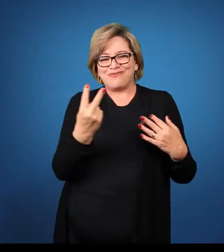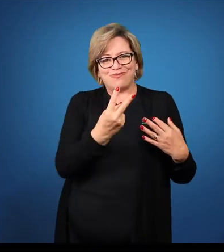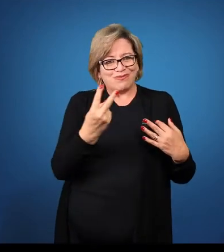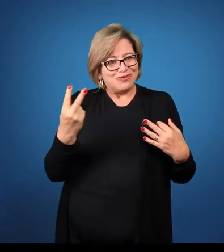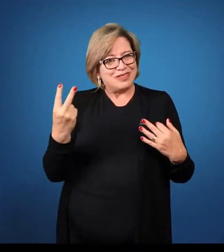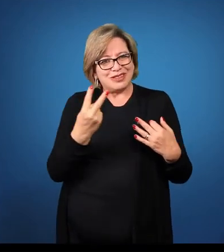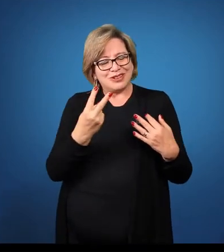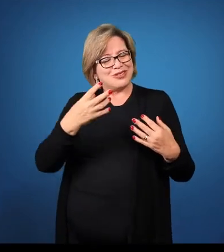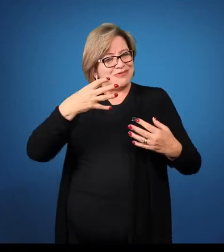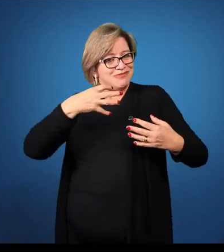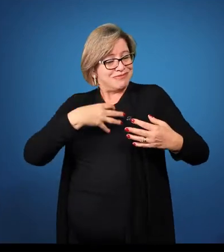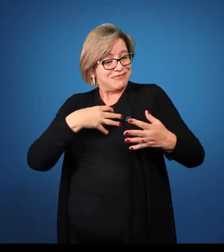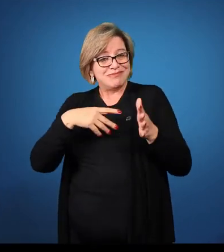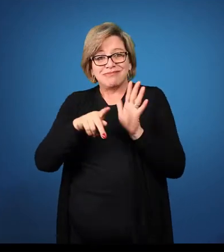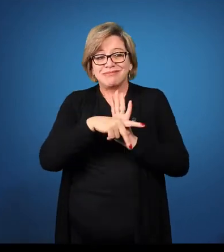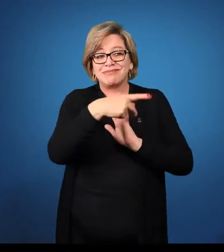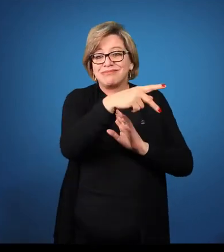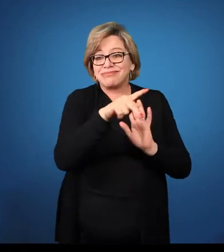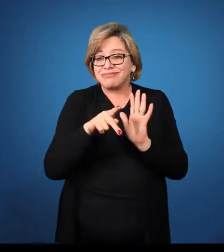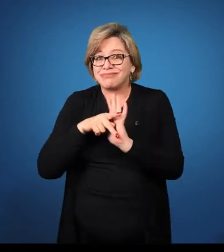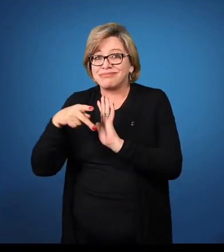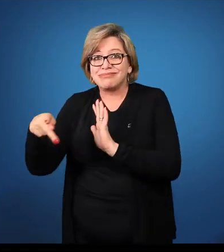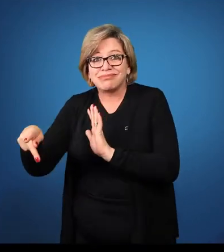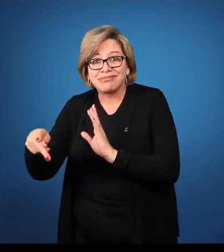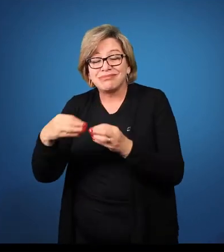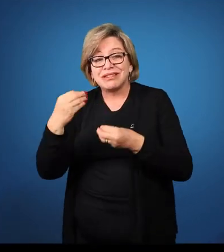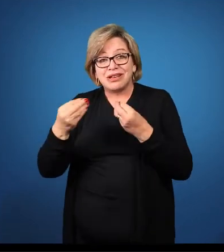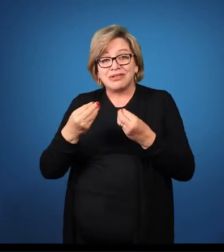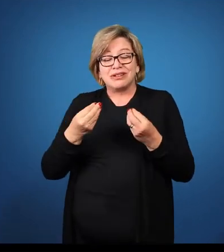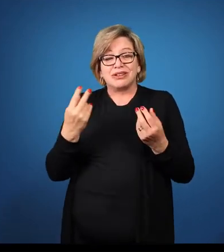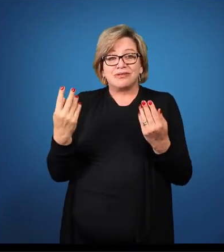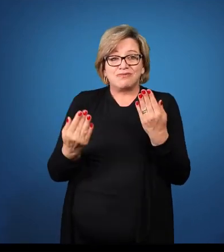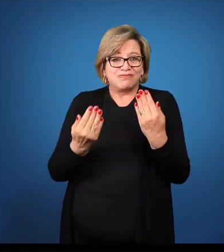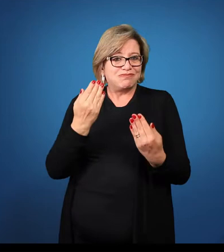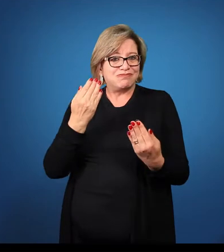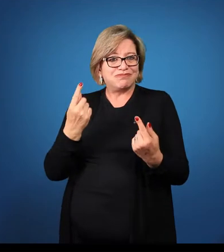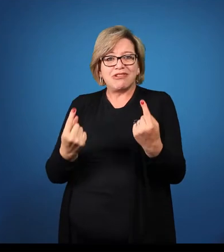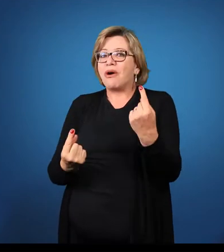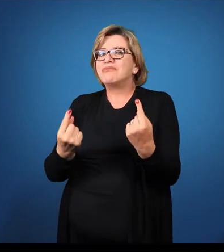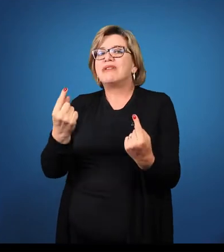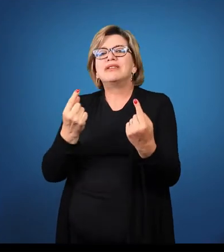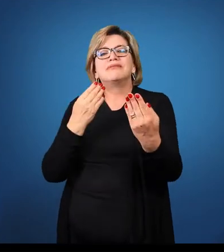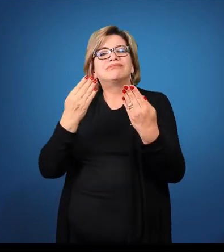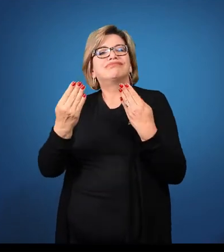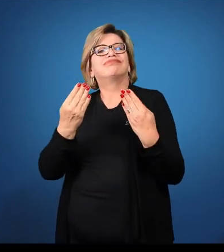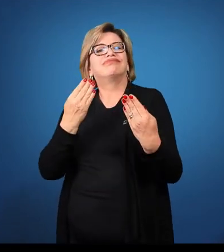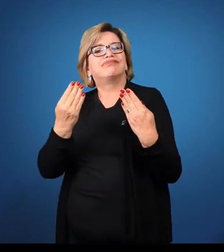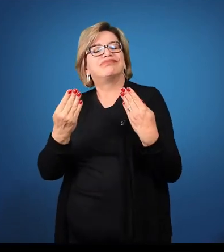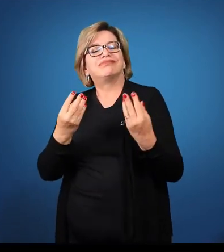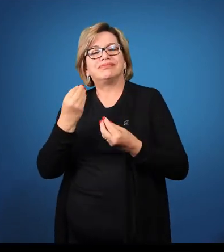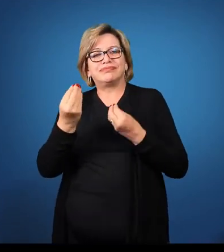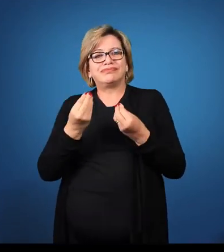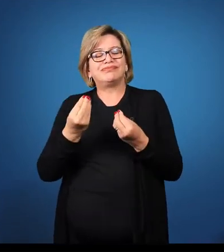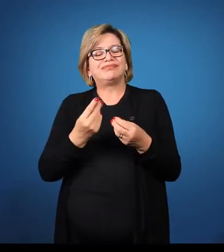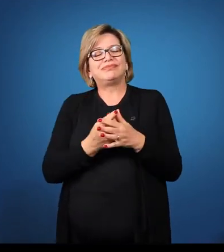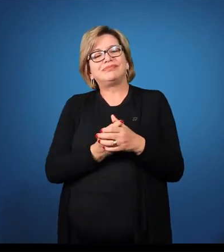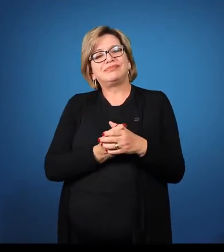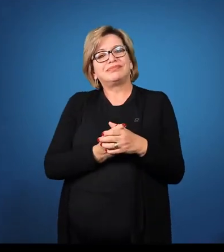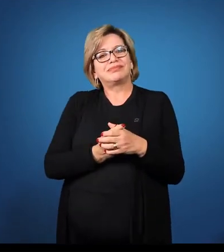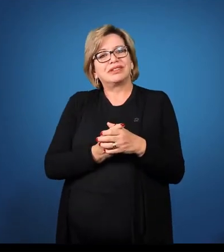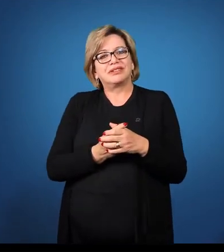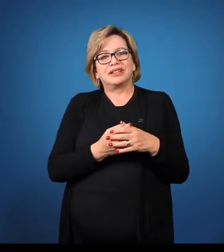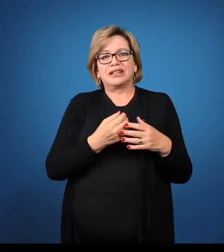a qualidade de ser estudioso do Pedro com a qualidade de estudioso do João.